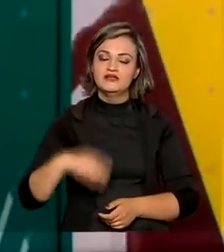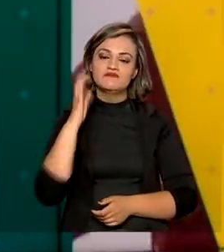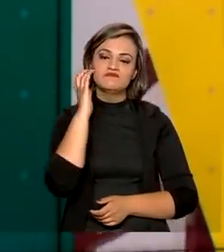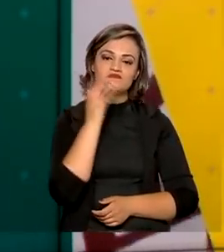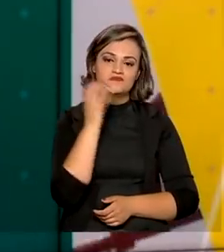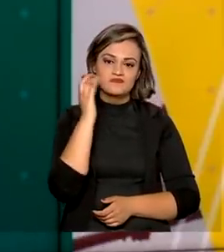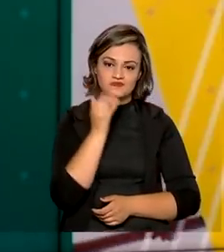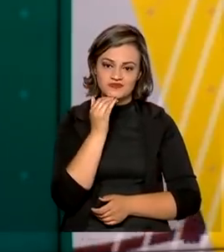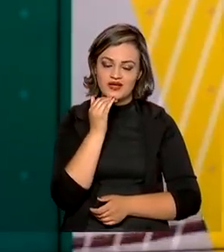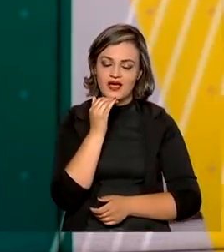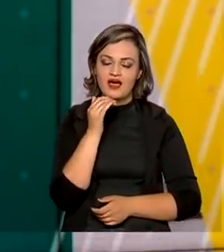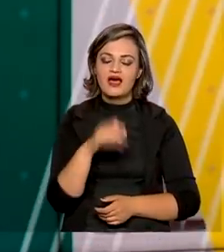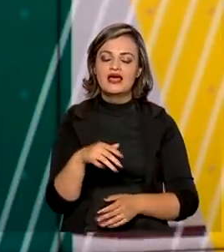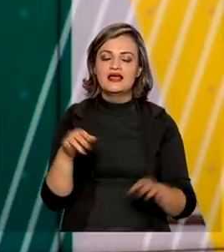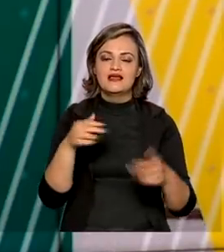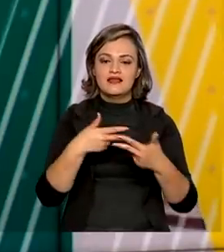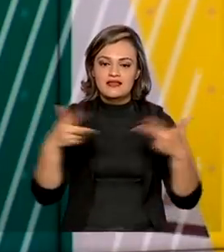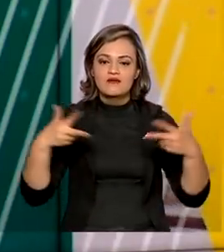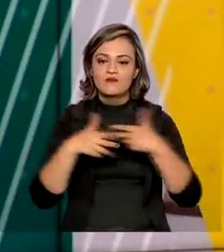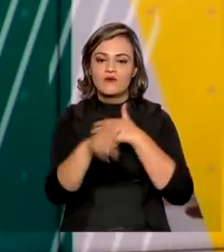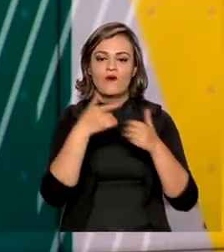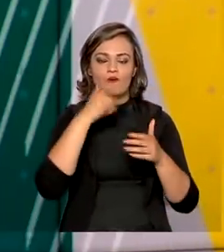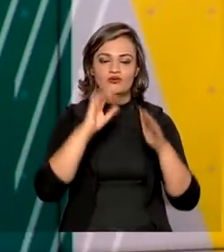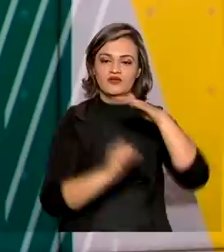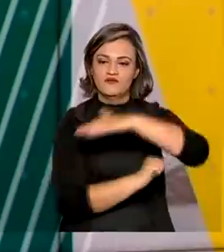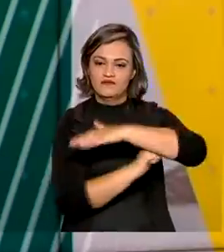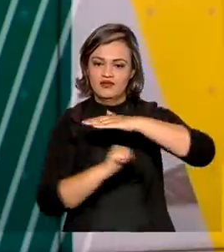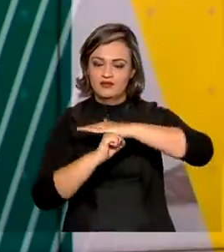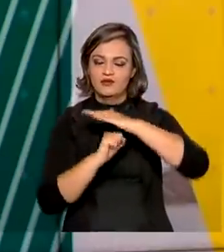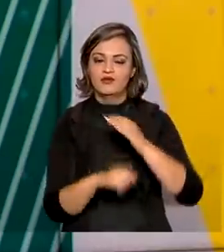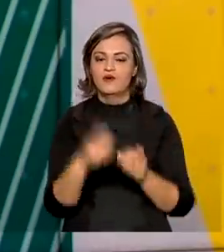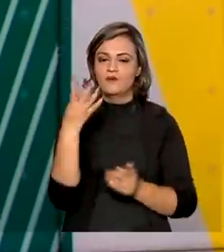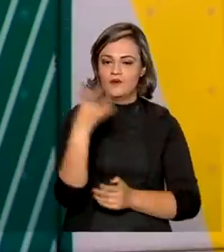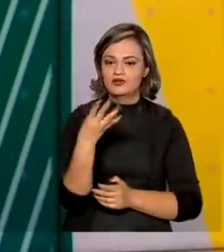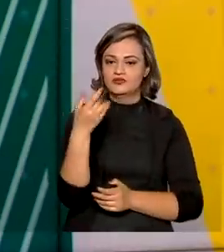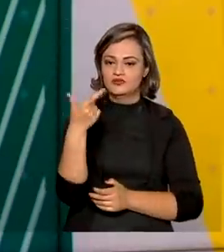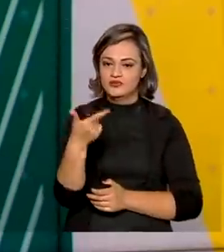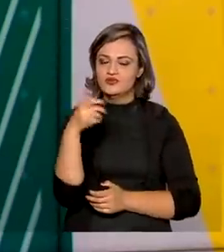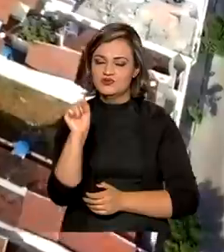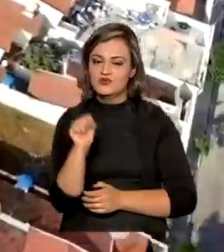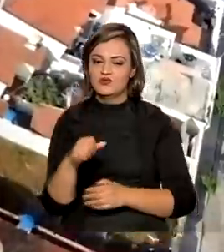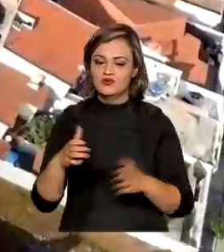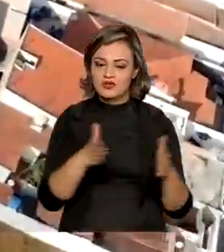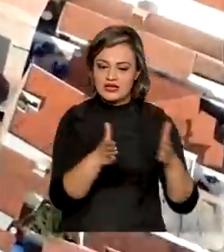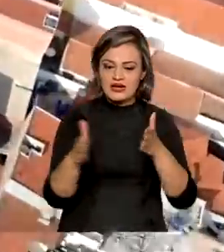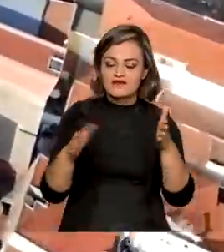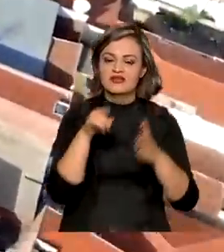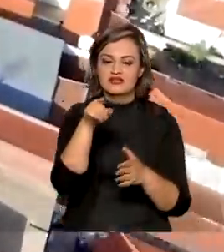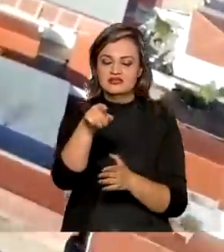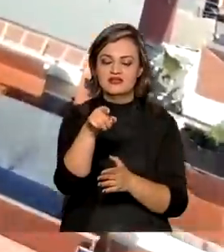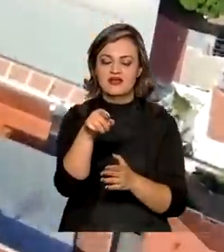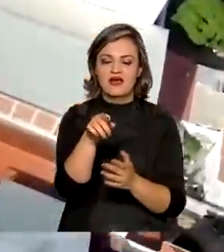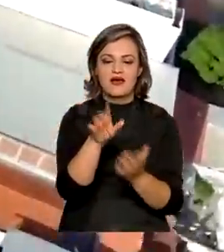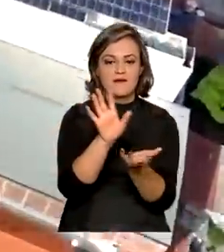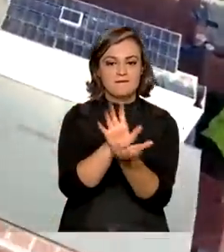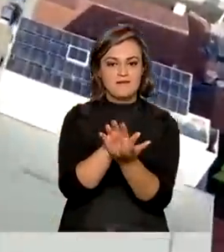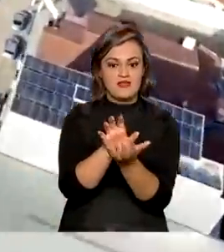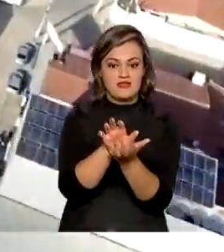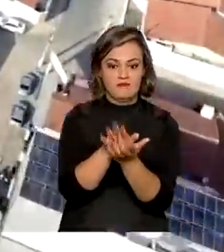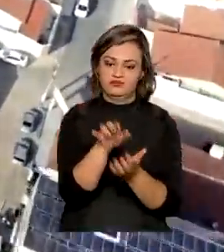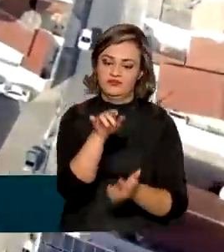Tarcísio Gomes de Freitas, inaugurou ontem o viaduto da BR-428, localizado na travessia urbana de Petrolina, em